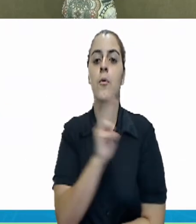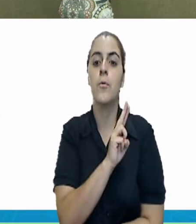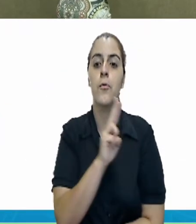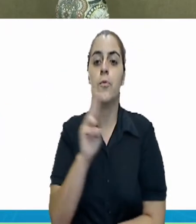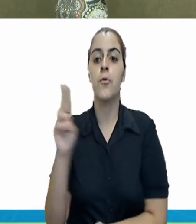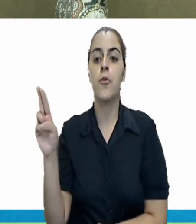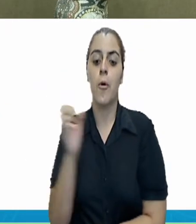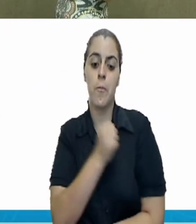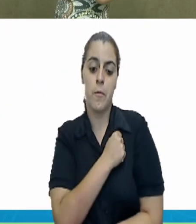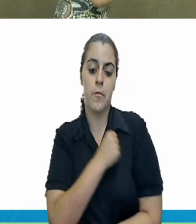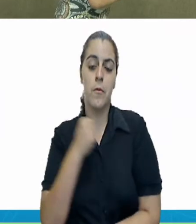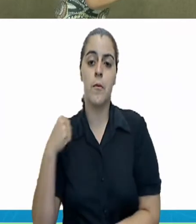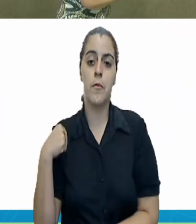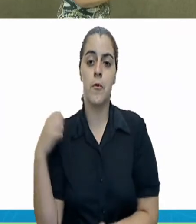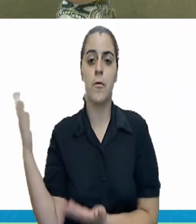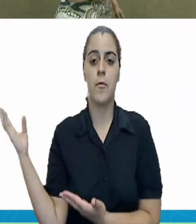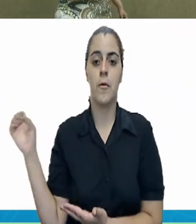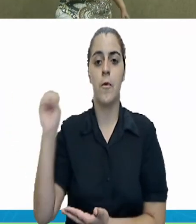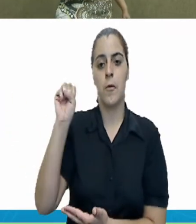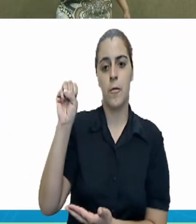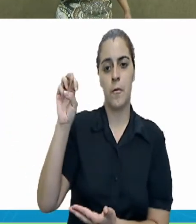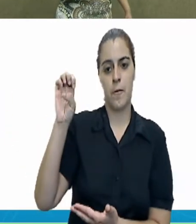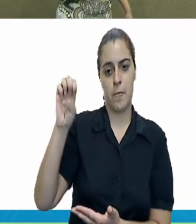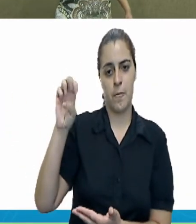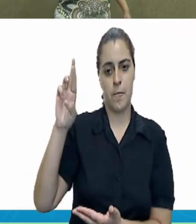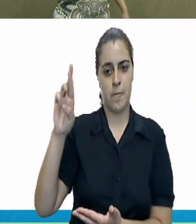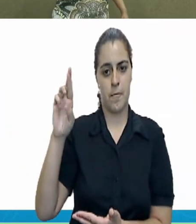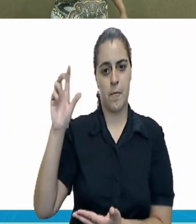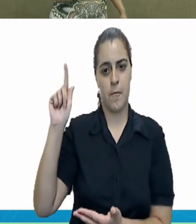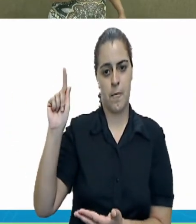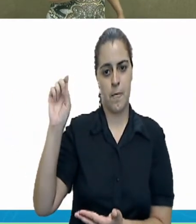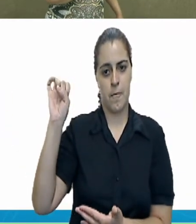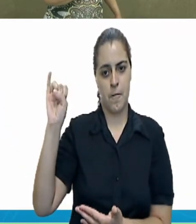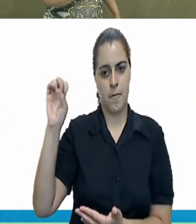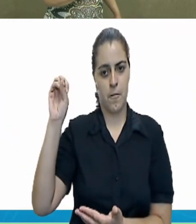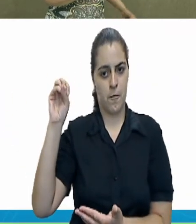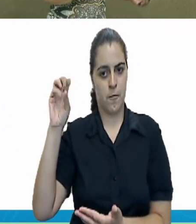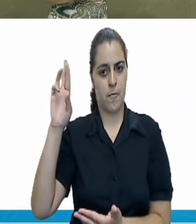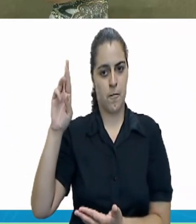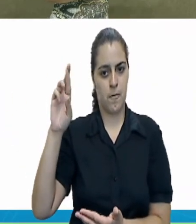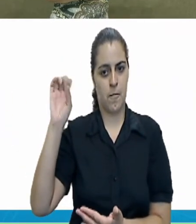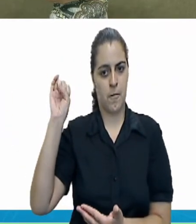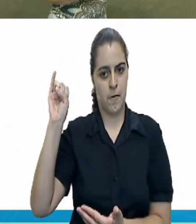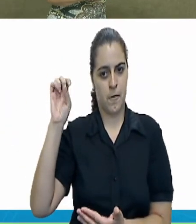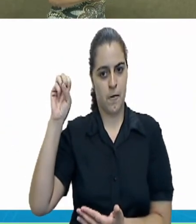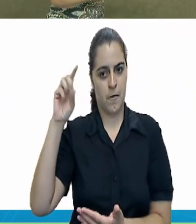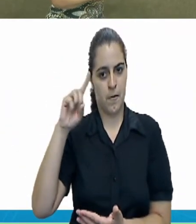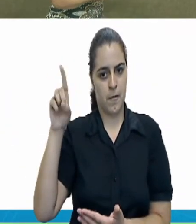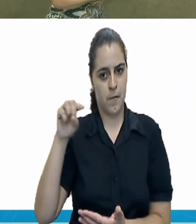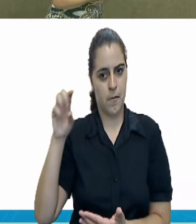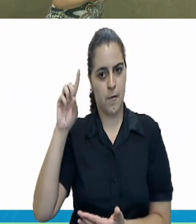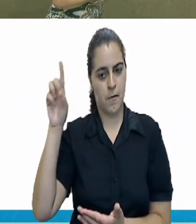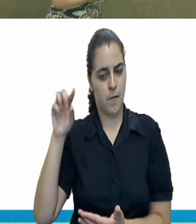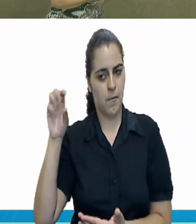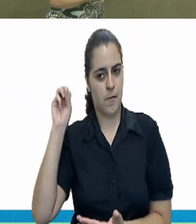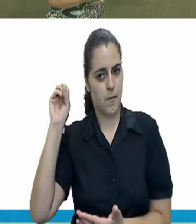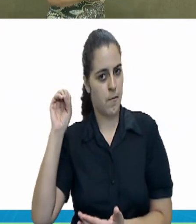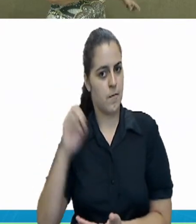falei Sérgio Rizzo. Onde que foi publicado? Na Folhinha,